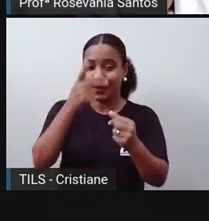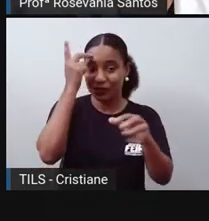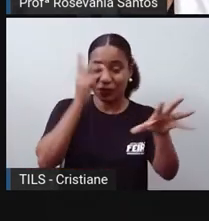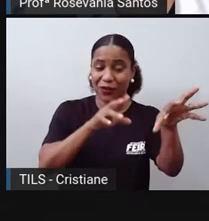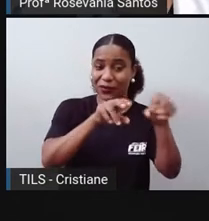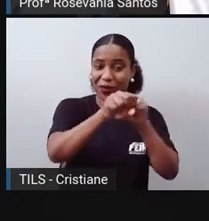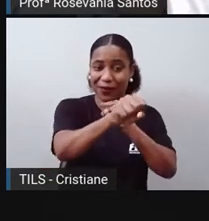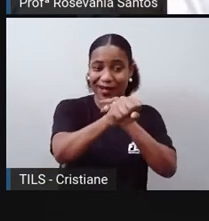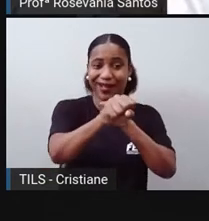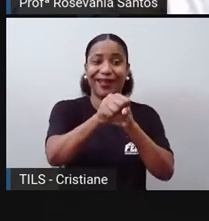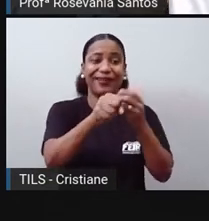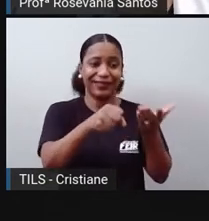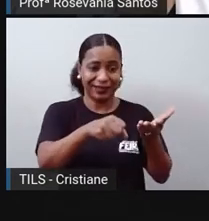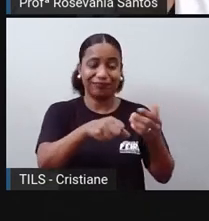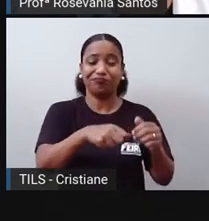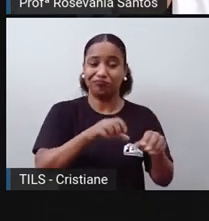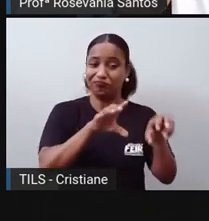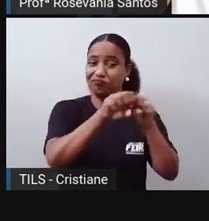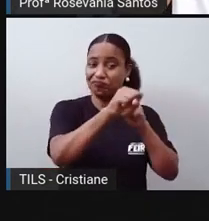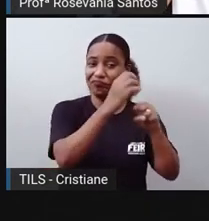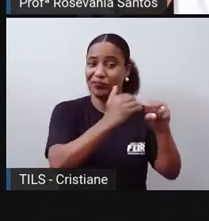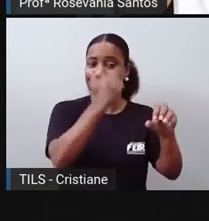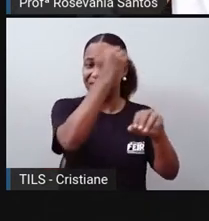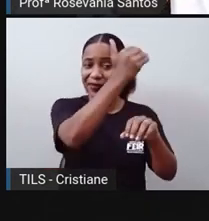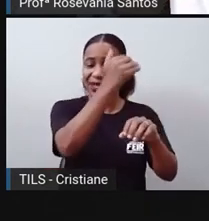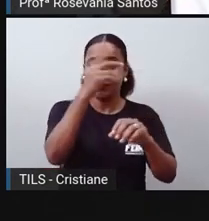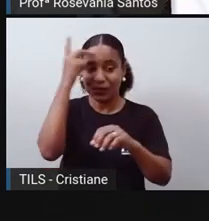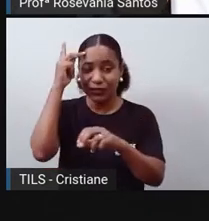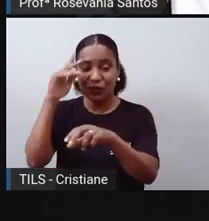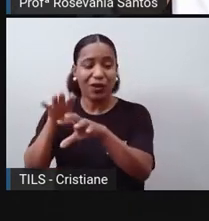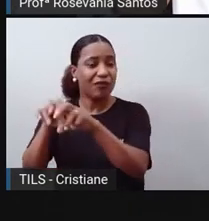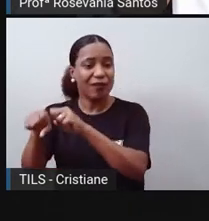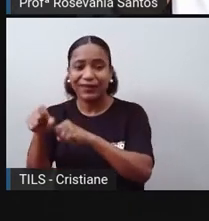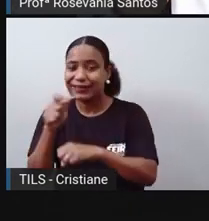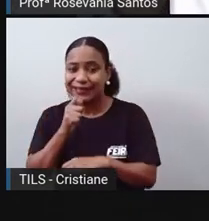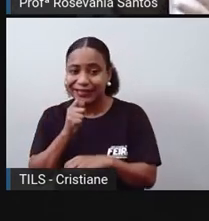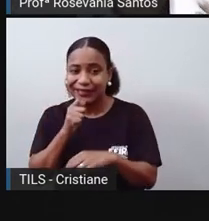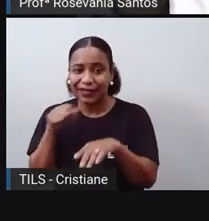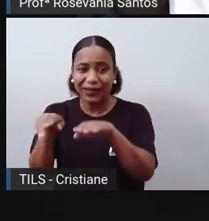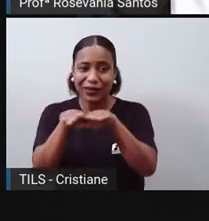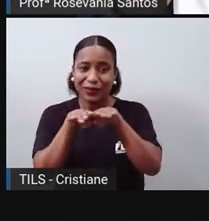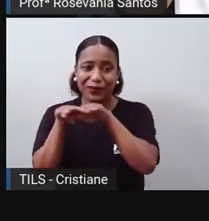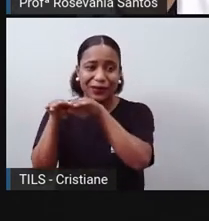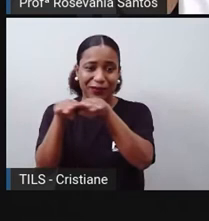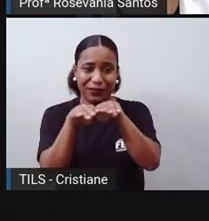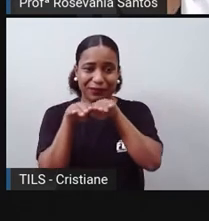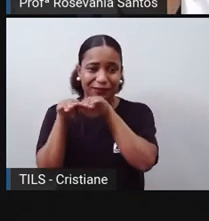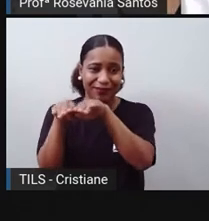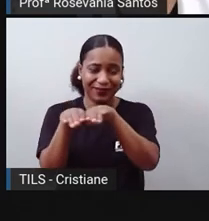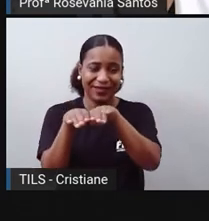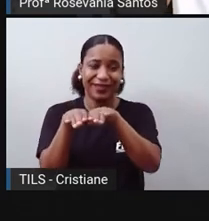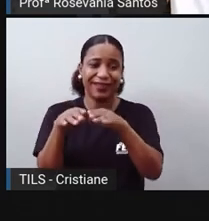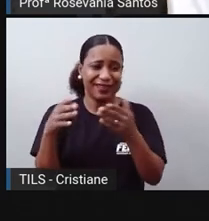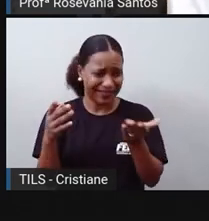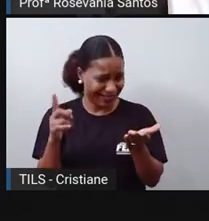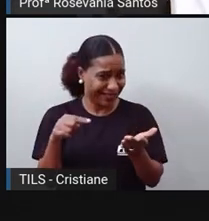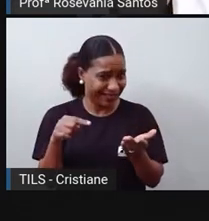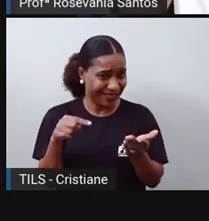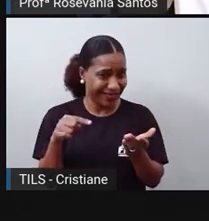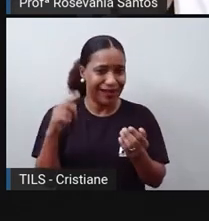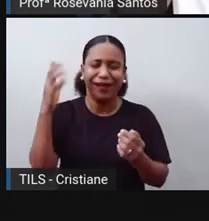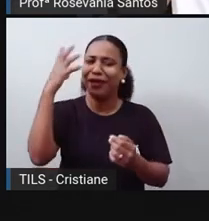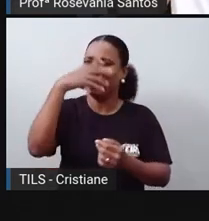as que não estudaram tanto. Então, no conceito, eu acho tudo muito lindo, mas quando a gente